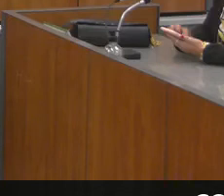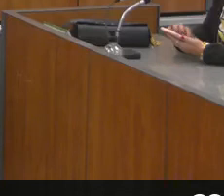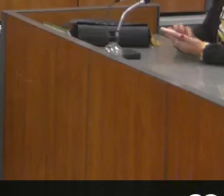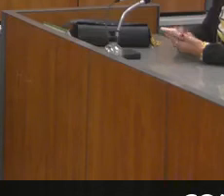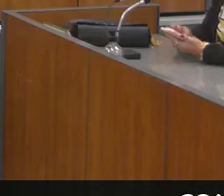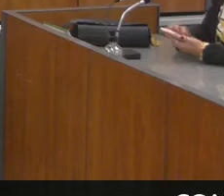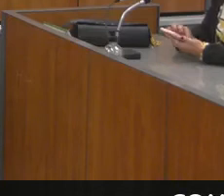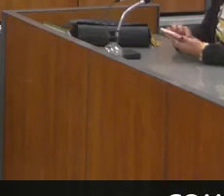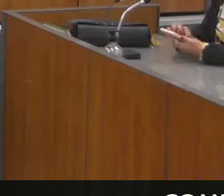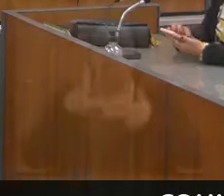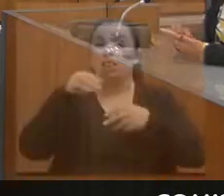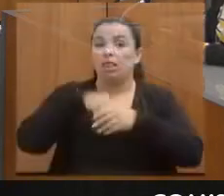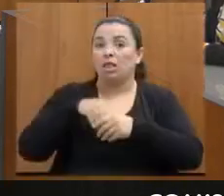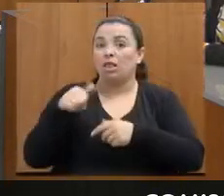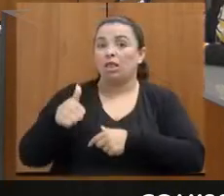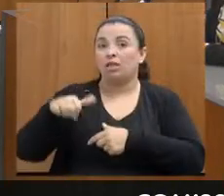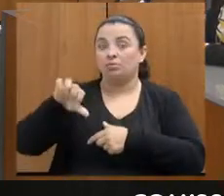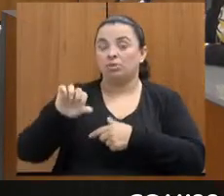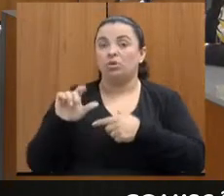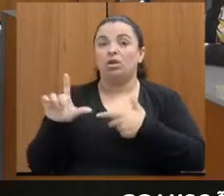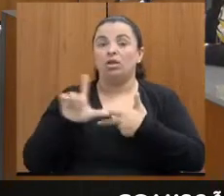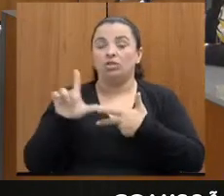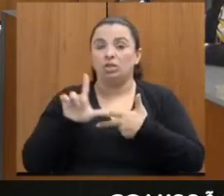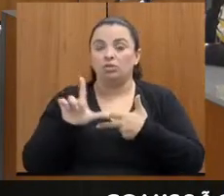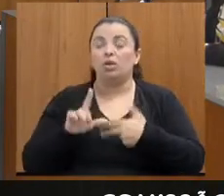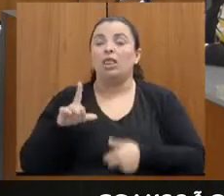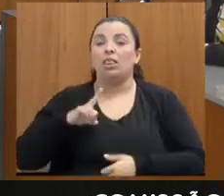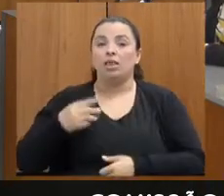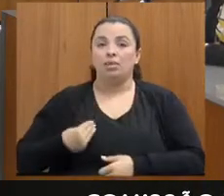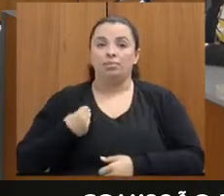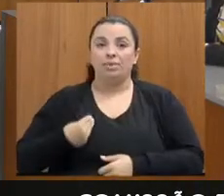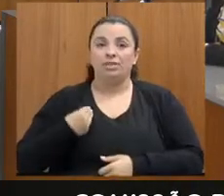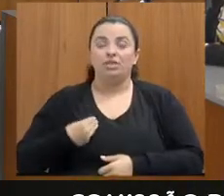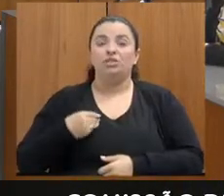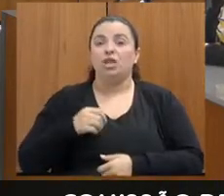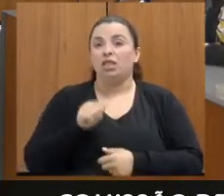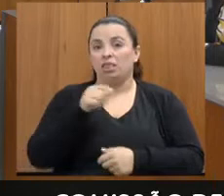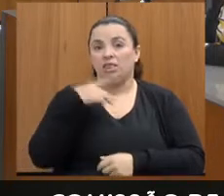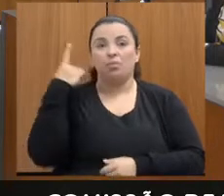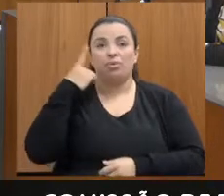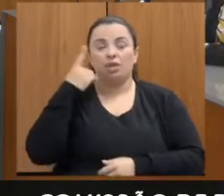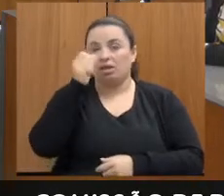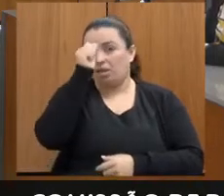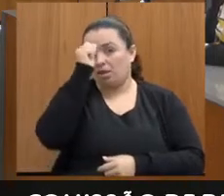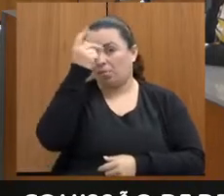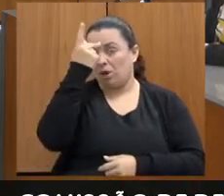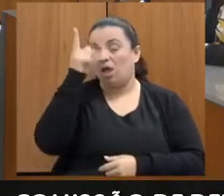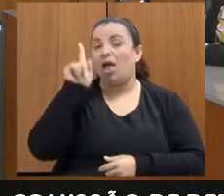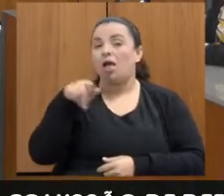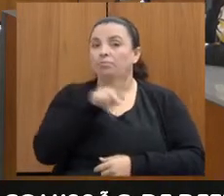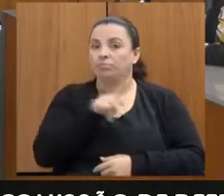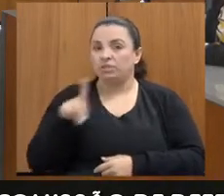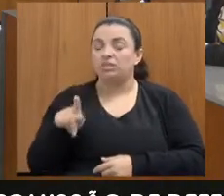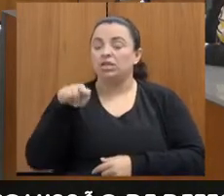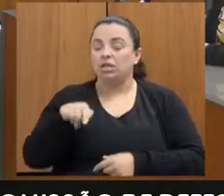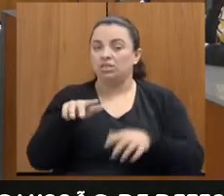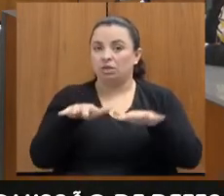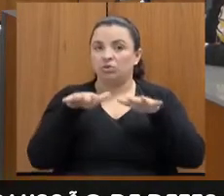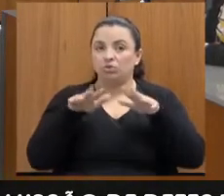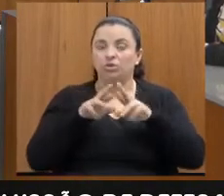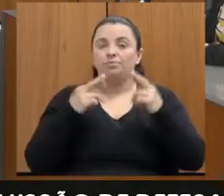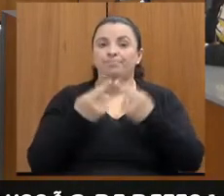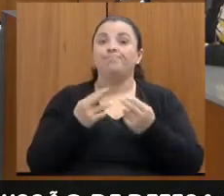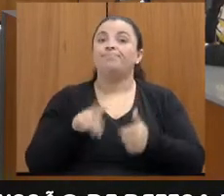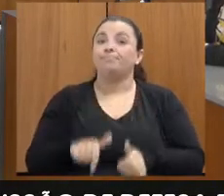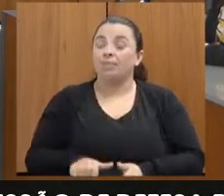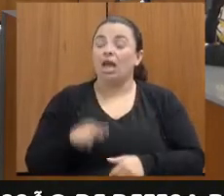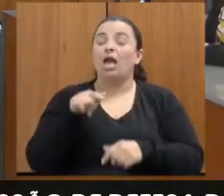legislatura. Estão presentes a deputada Ana Paula Siqueira, que irá presidir esta reunião. Suspendo por alguns